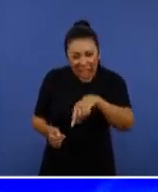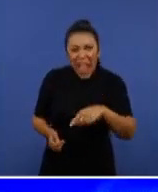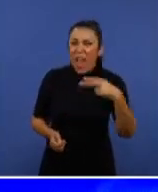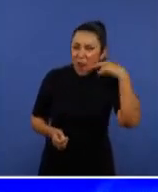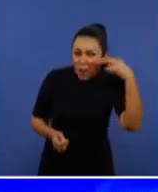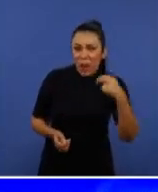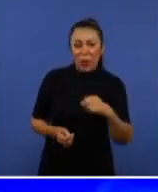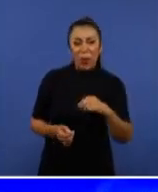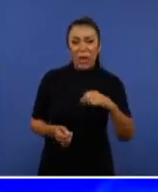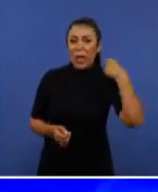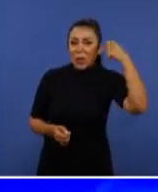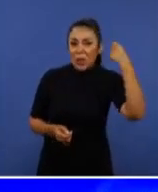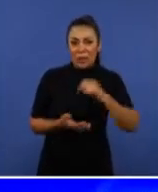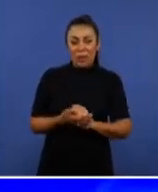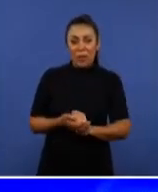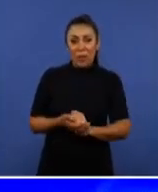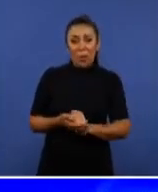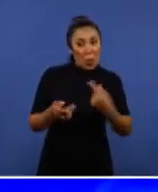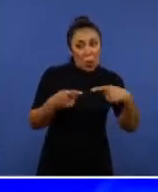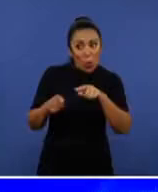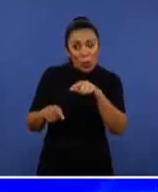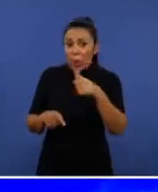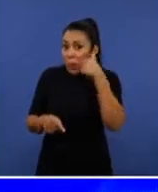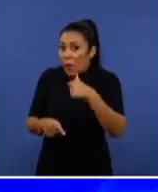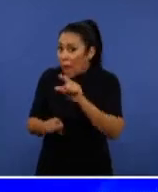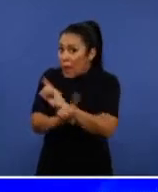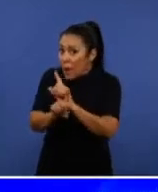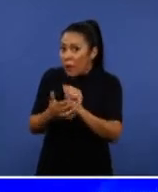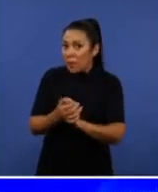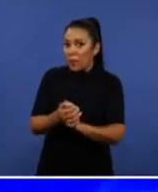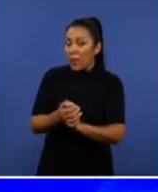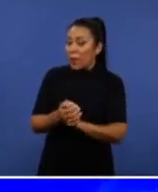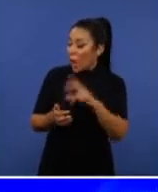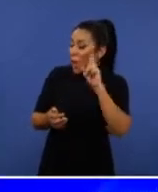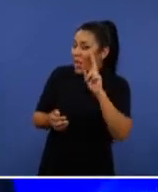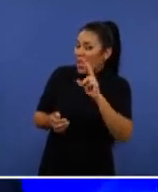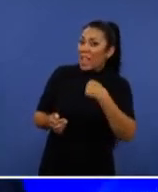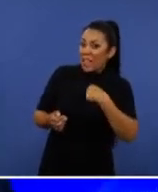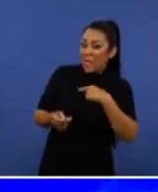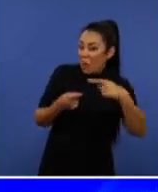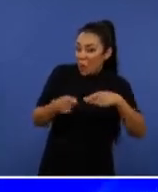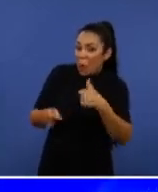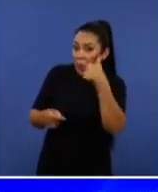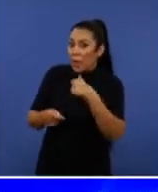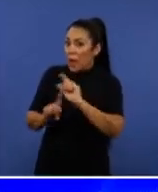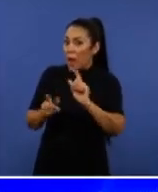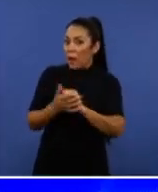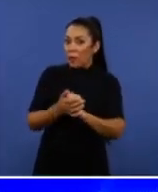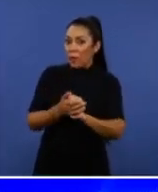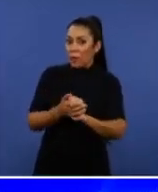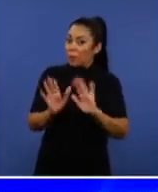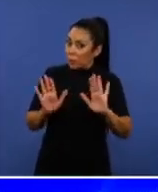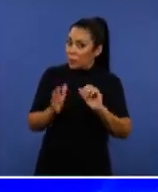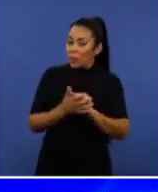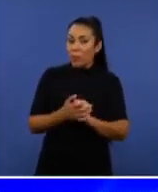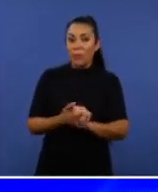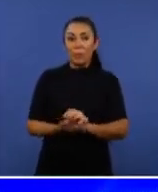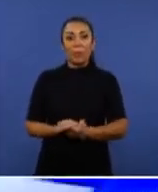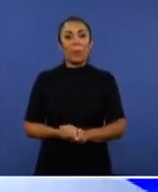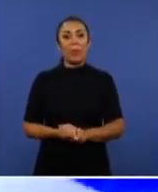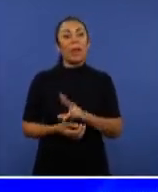no Senado Federal. E não estou atacando mulheres, não. Não venha com essa tolinha de atacar mulheres. De se vitimizar. Vera,